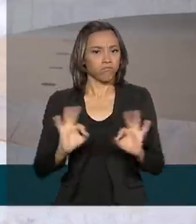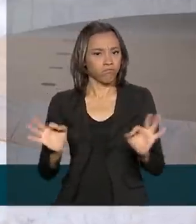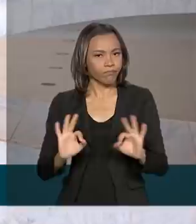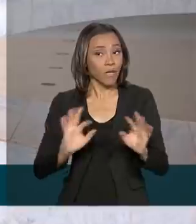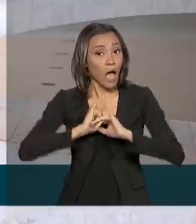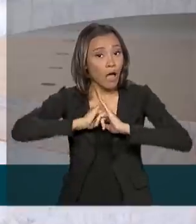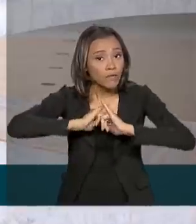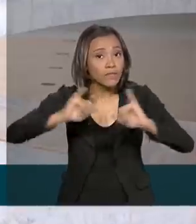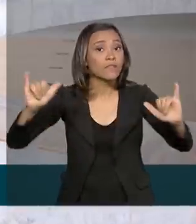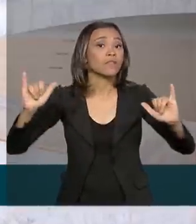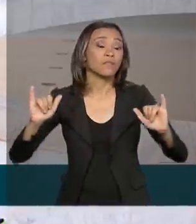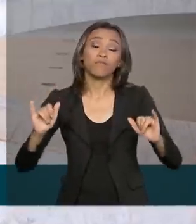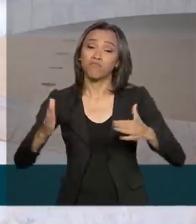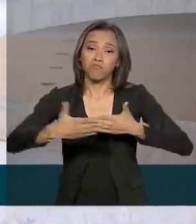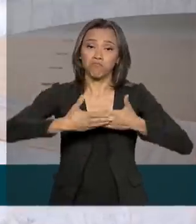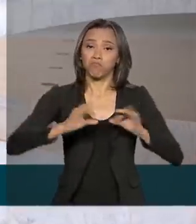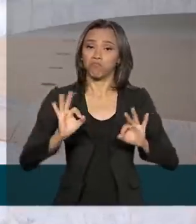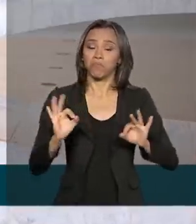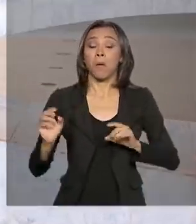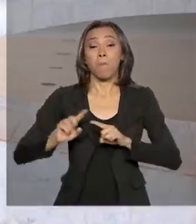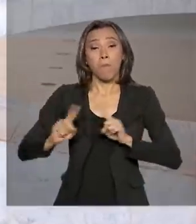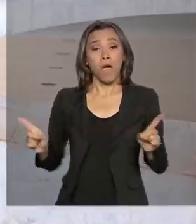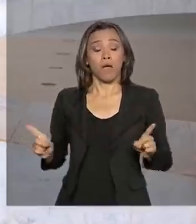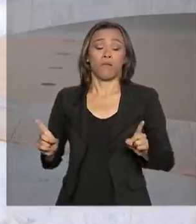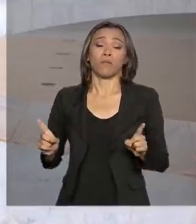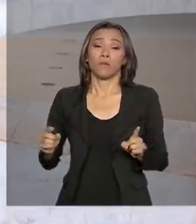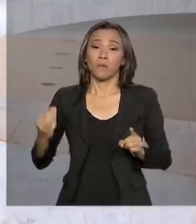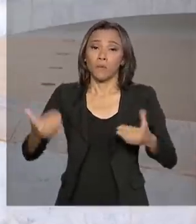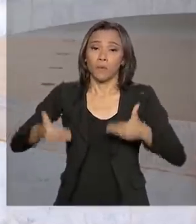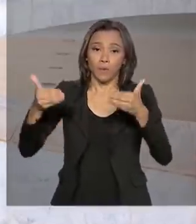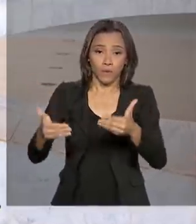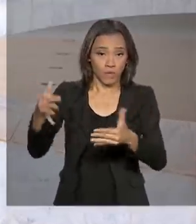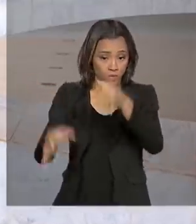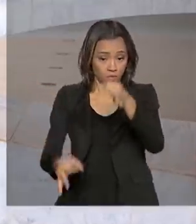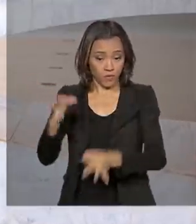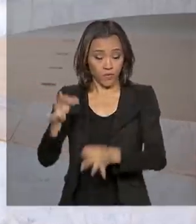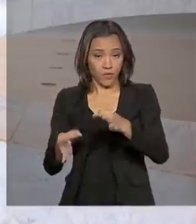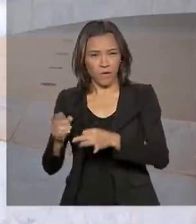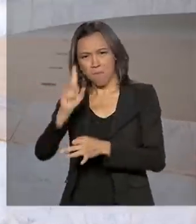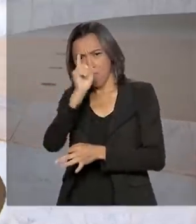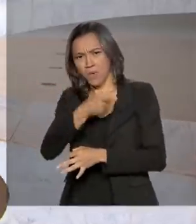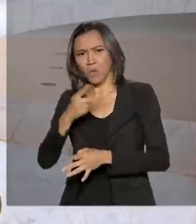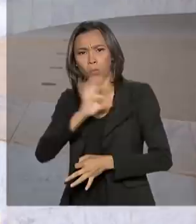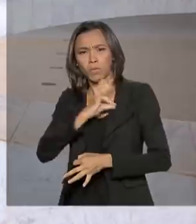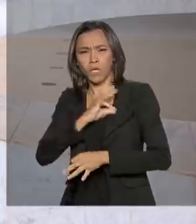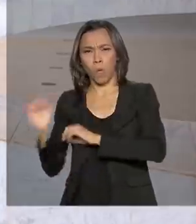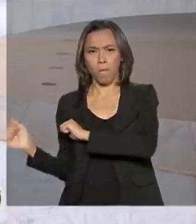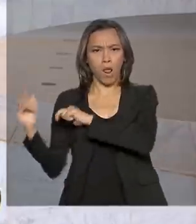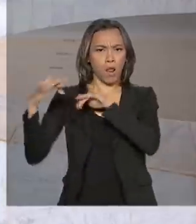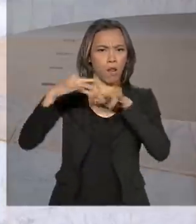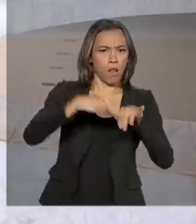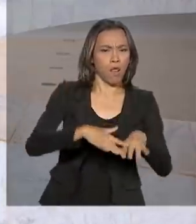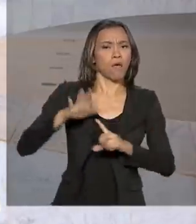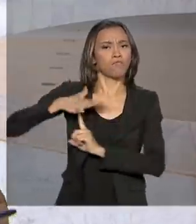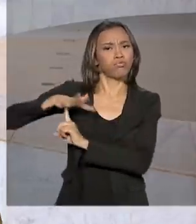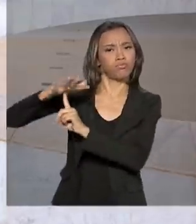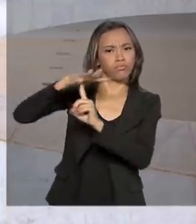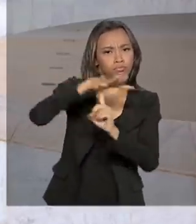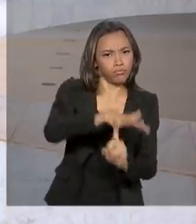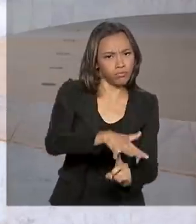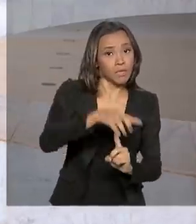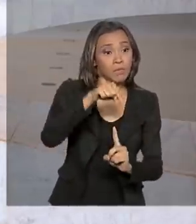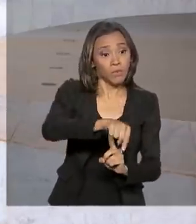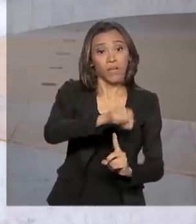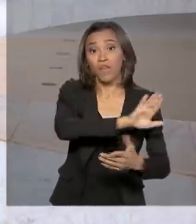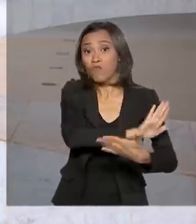alerta, mas o Ministério da Justiça reforçou o policiamento, como você disse, com helicópteros e também barreiras por conta